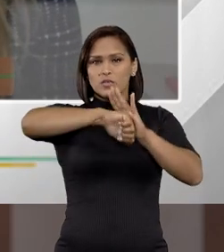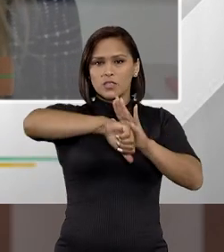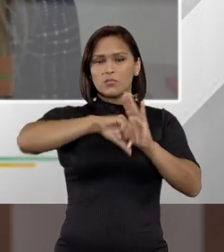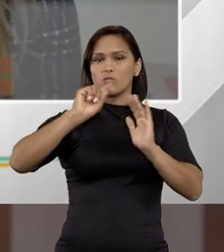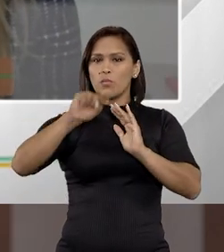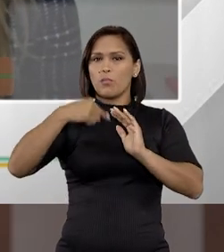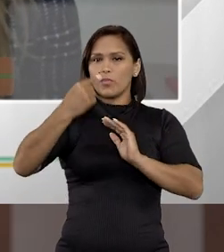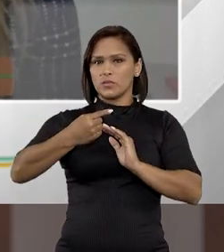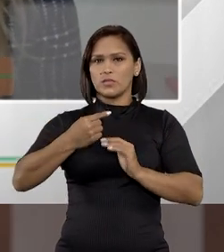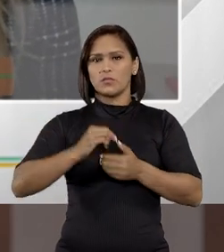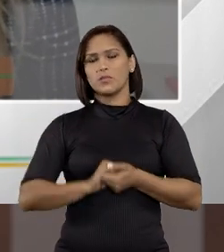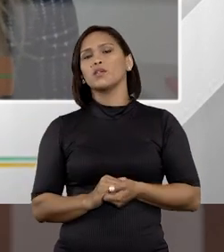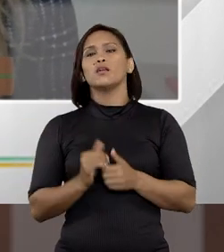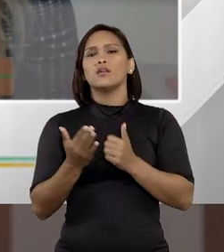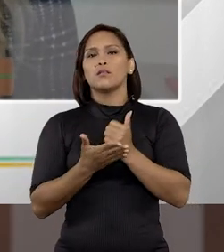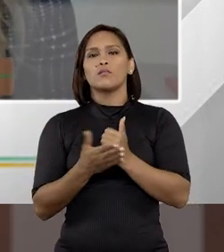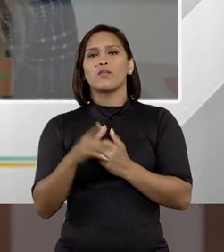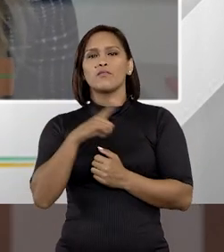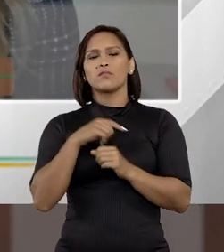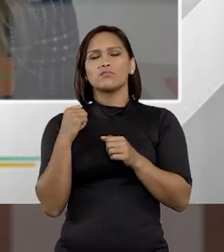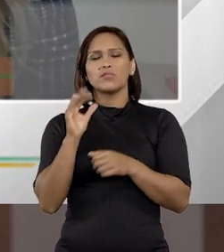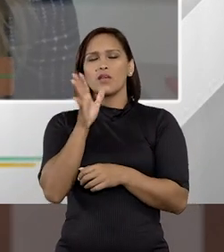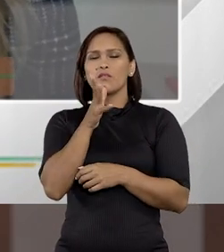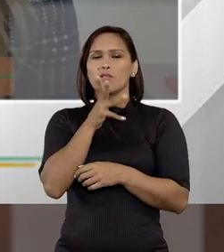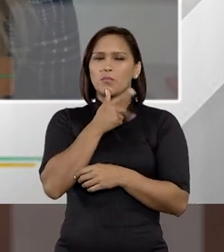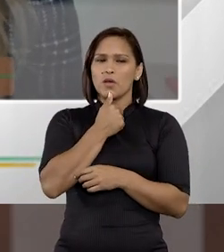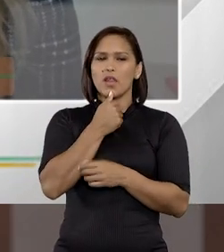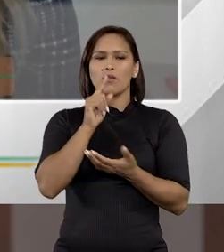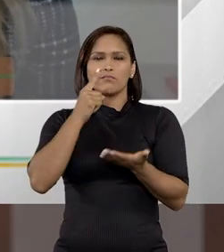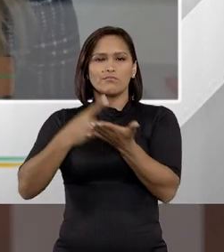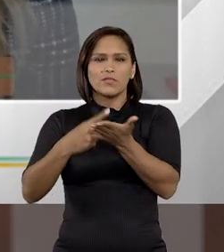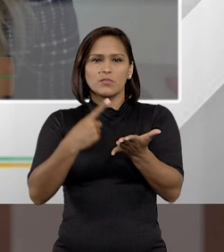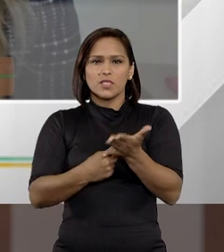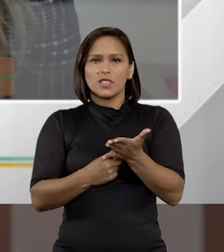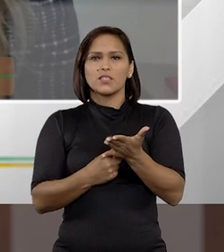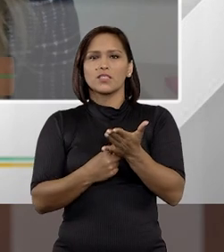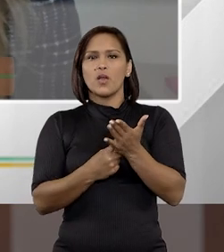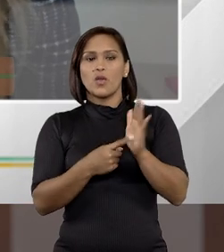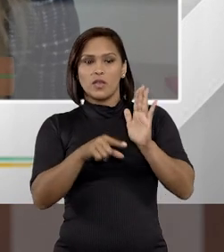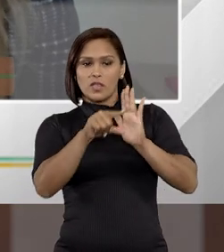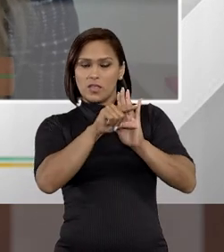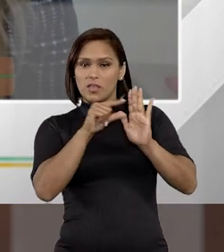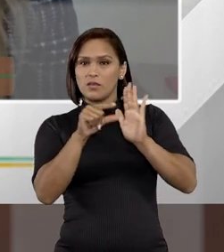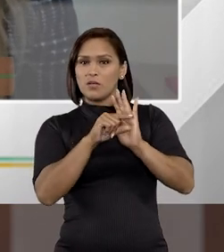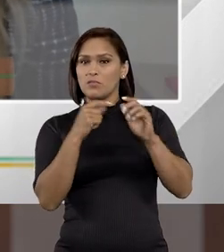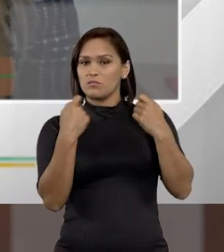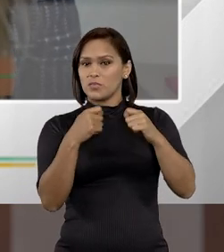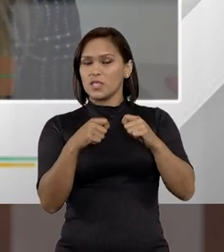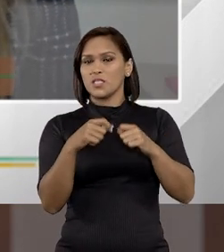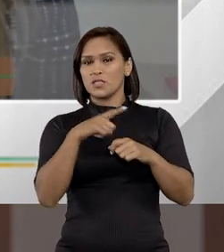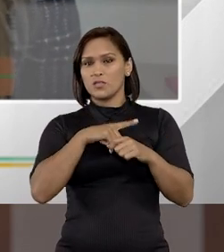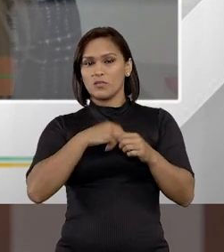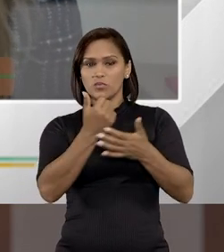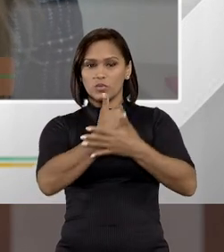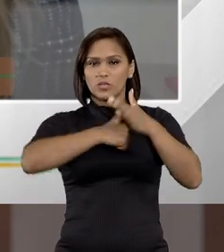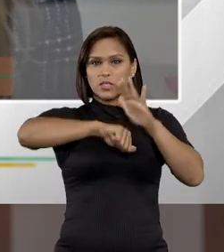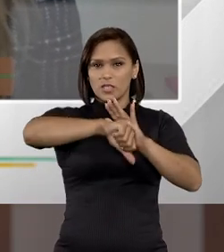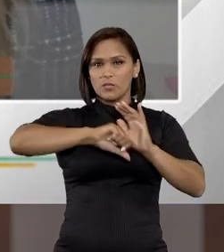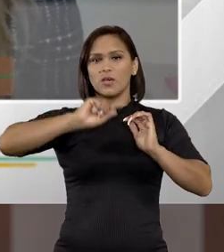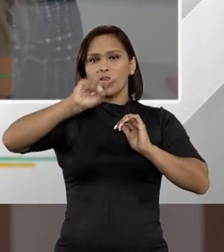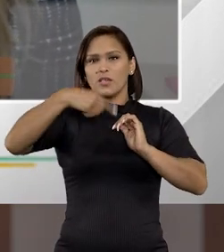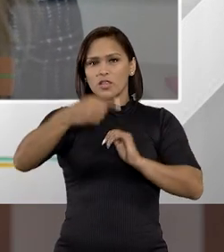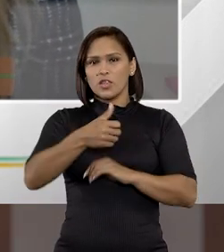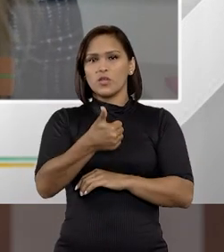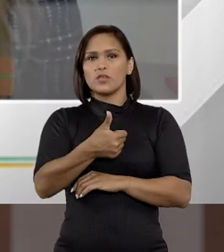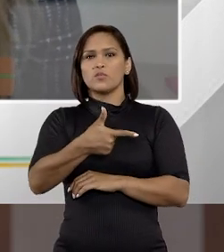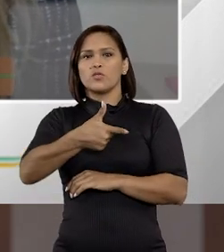cometidos posteriormente. Então, basicamente, a gente vai demorar um pouco para ver a aplicação desse dispositivo, porque as pessoas precisam ter cometido o crime depois